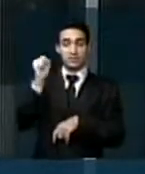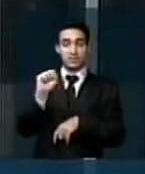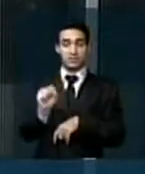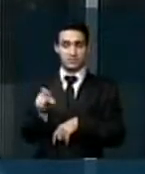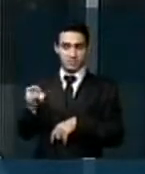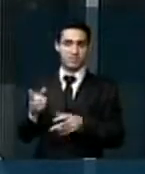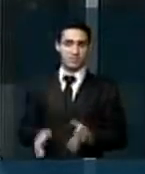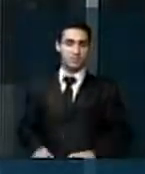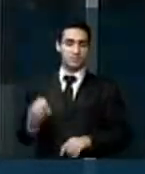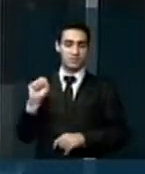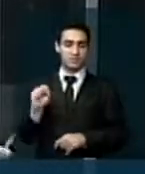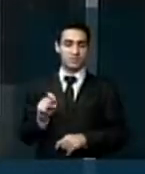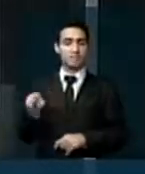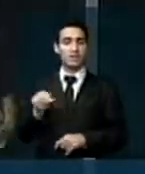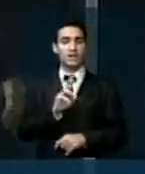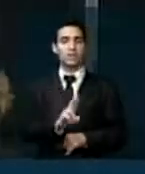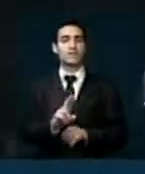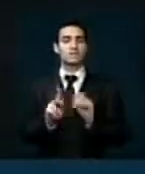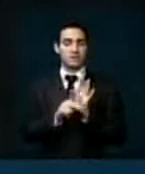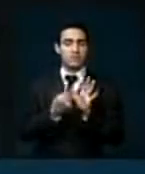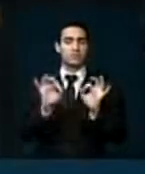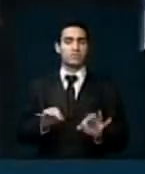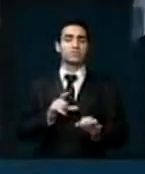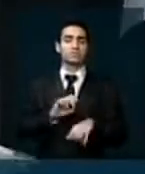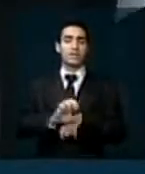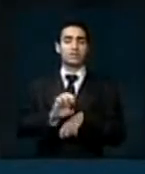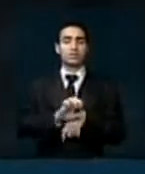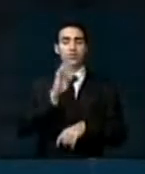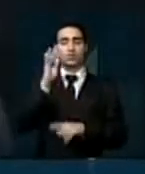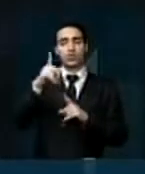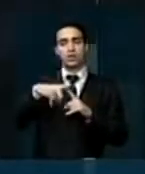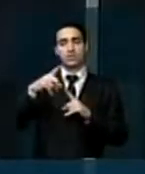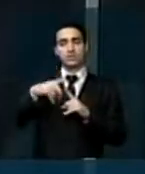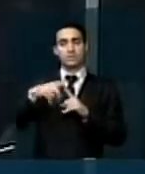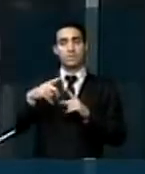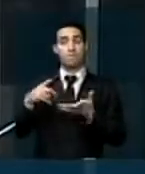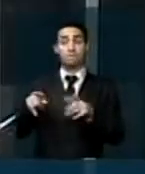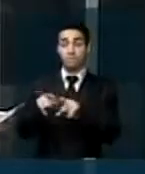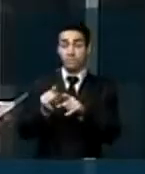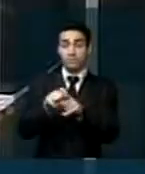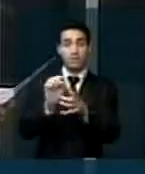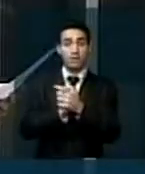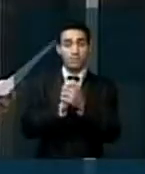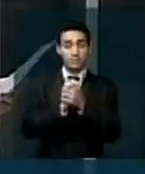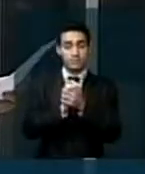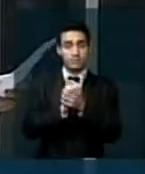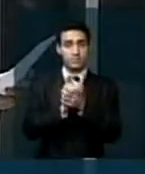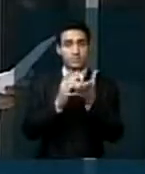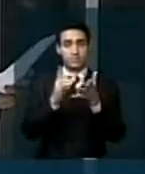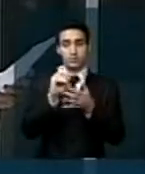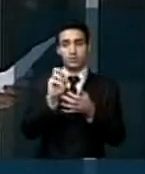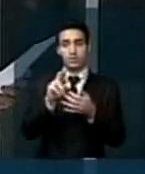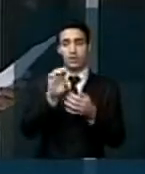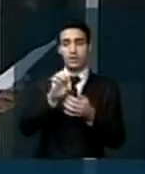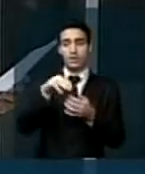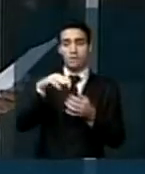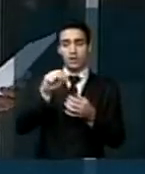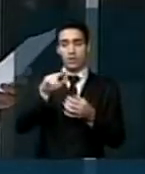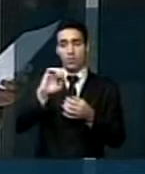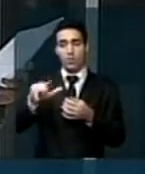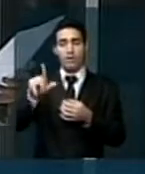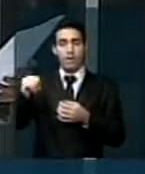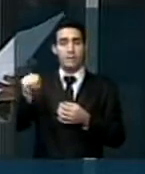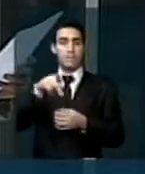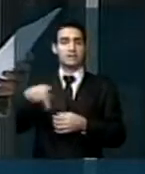Sergipano, e que também representa o Estado do Tocantins aqui neste Parlamento. Cumprimentar o doutor Emanuel Carneiro, presidente da